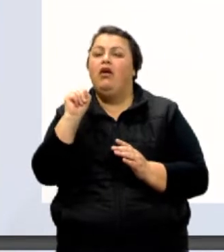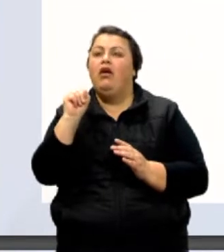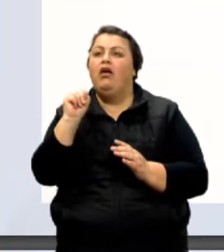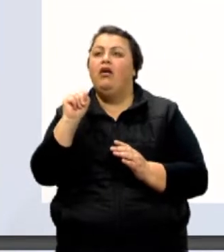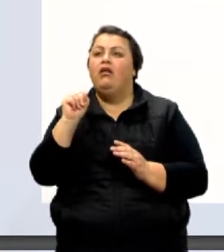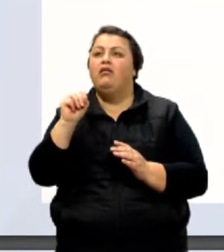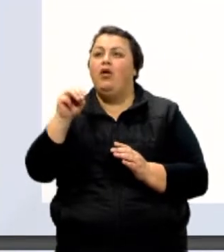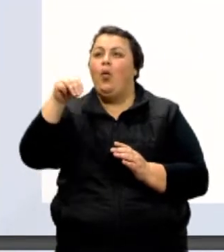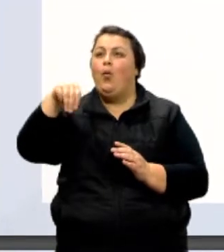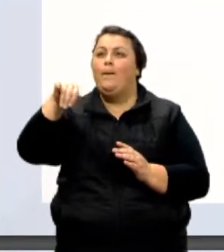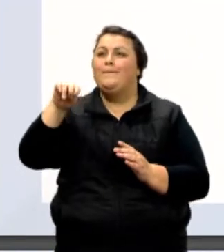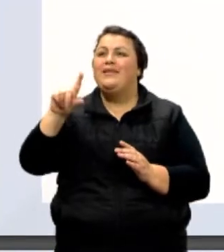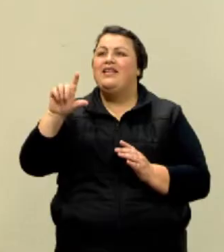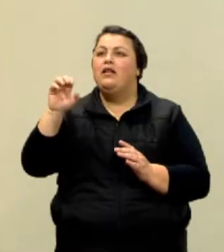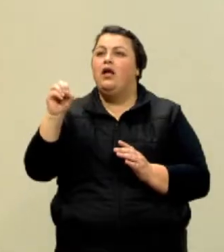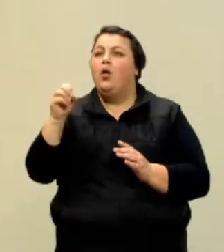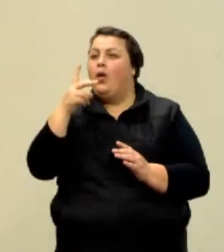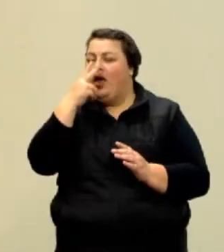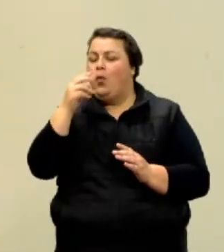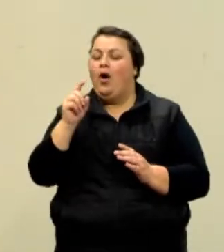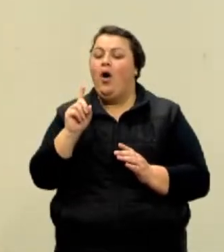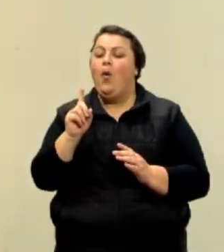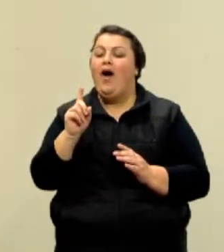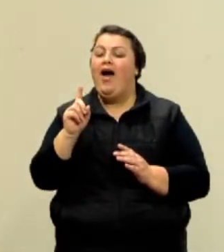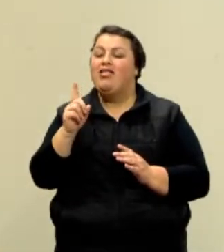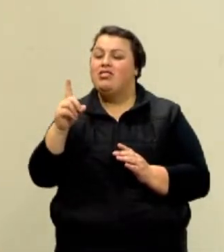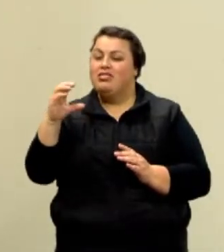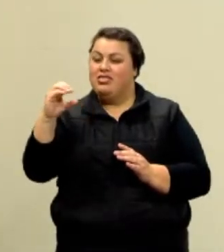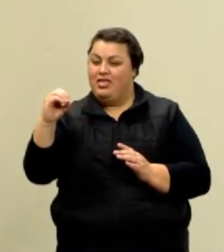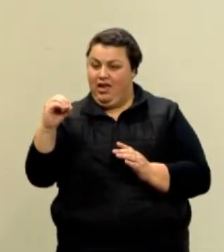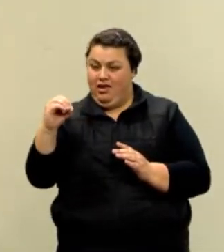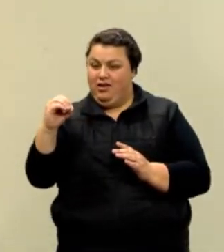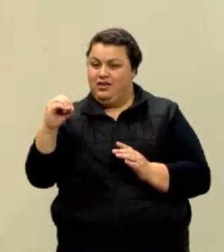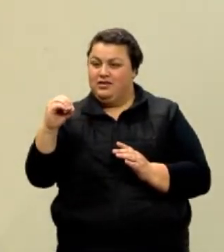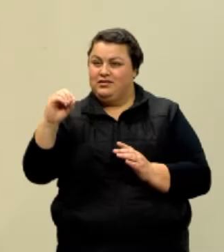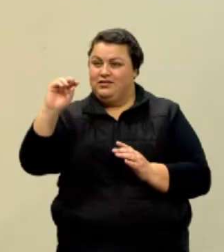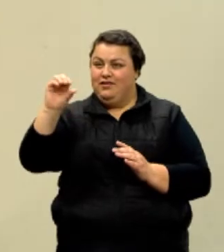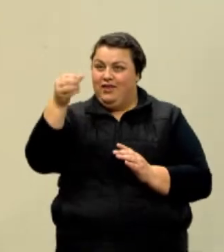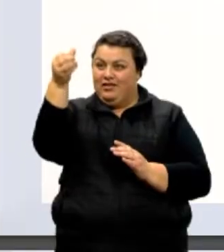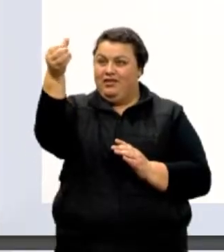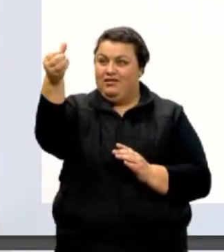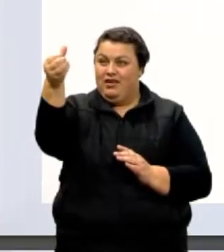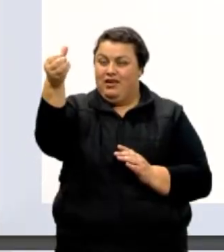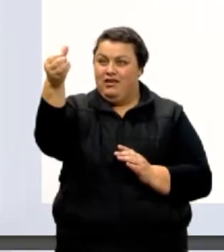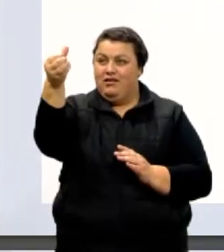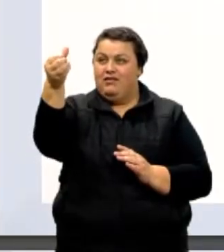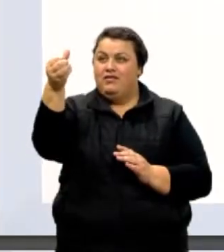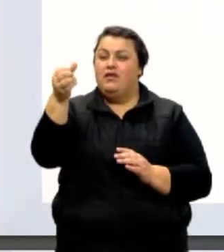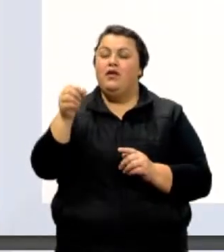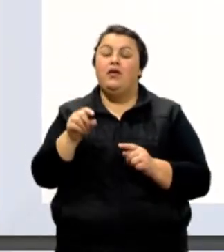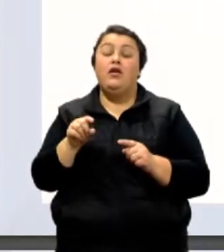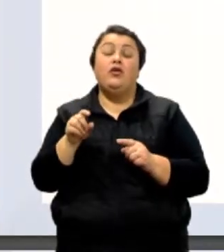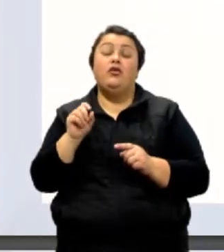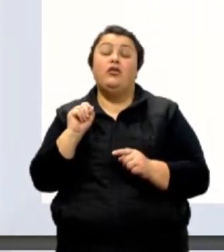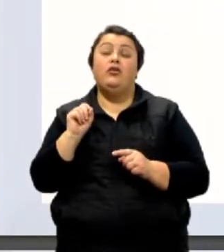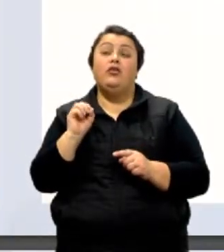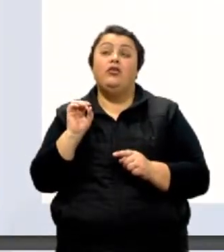Milhão, pessoal, é 10 na 6. A gente viu agora há pouco, são seis zeros, um milhão de quilômetros. Só que eu quero